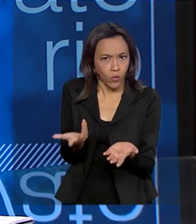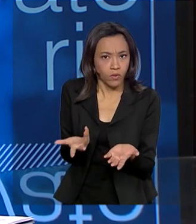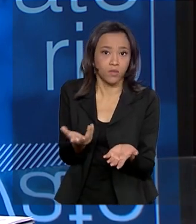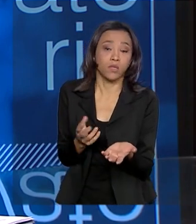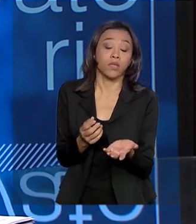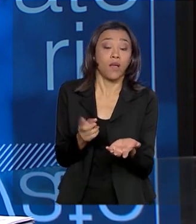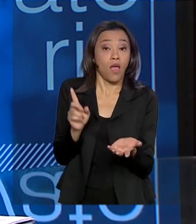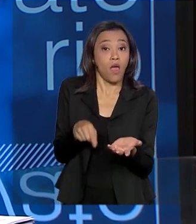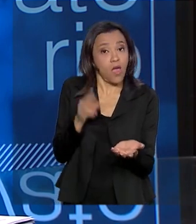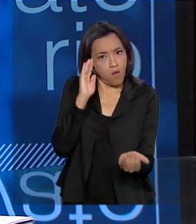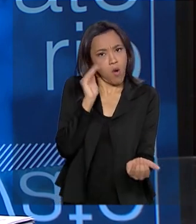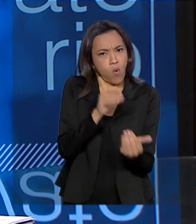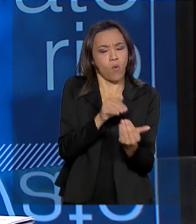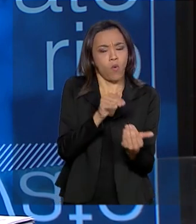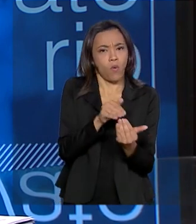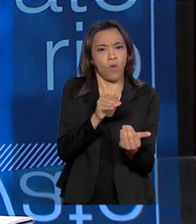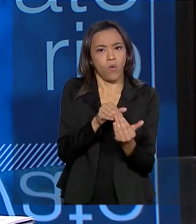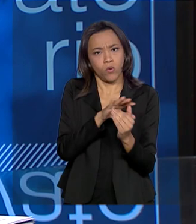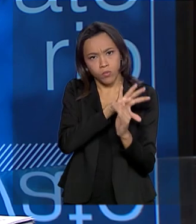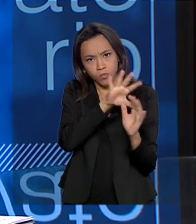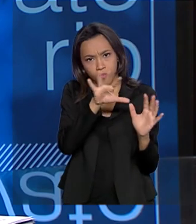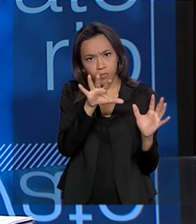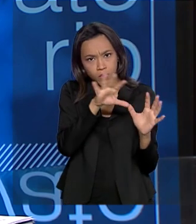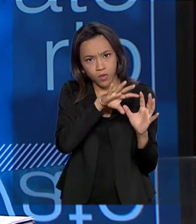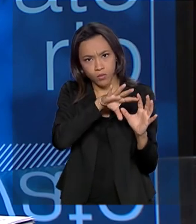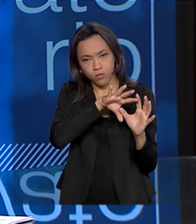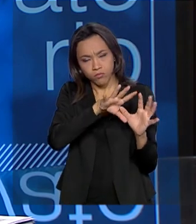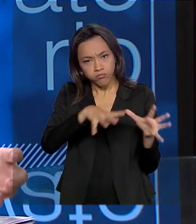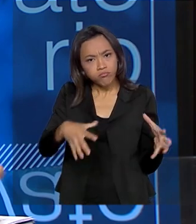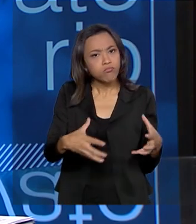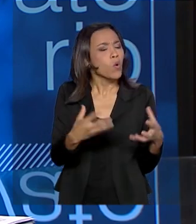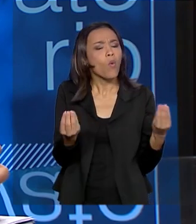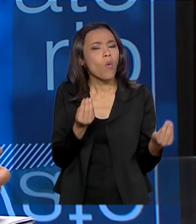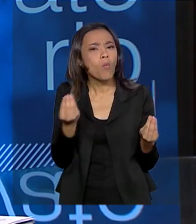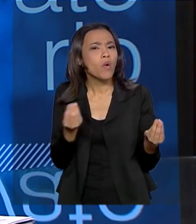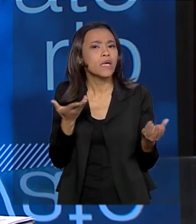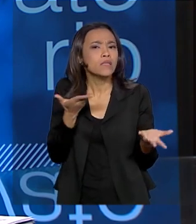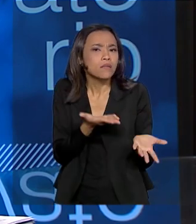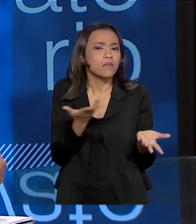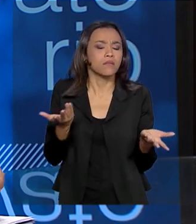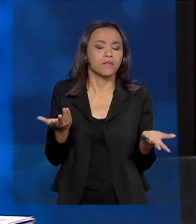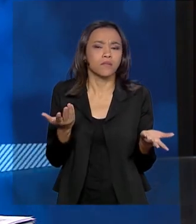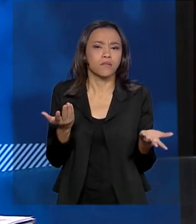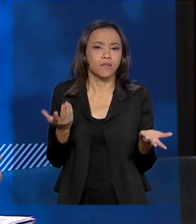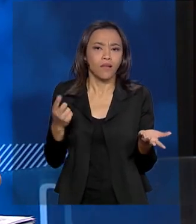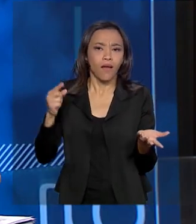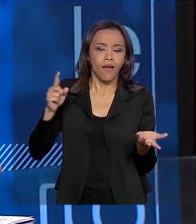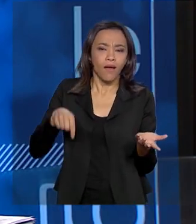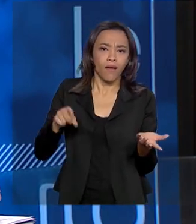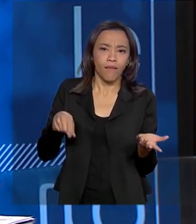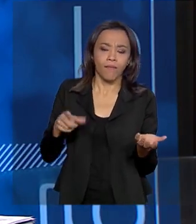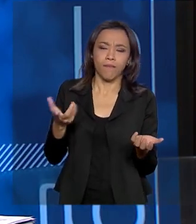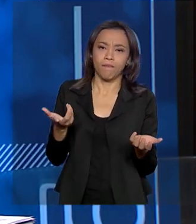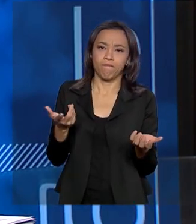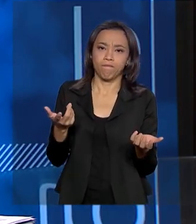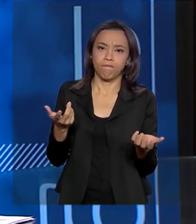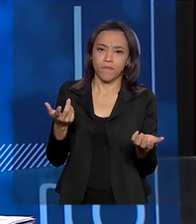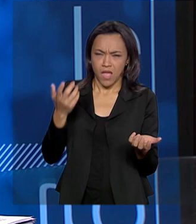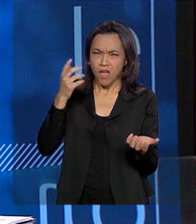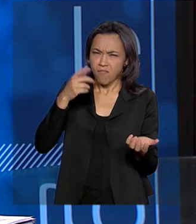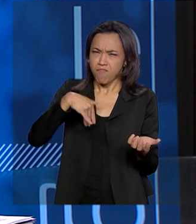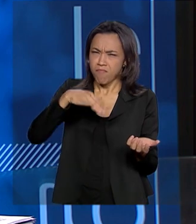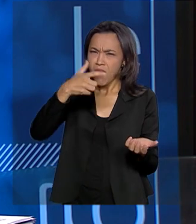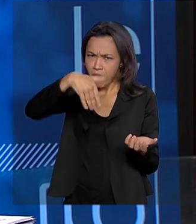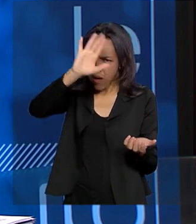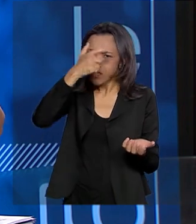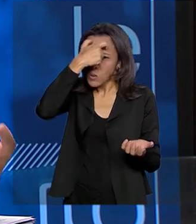de um consenso ali das bacias, dos usuários. Como é que é essa questão? Ela está sendo mais... A conscientização